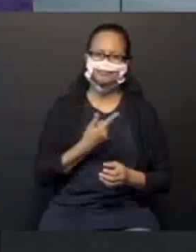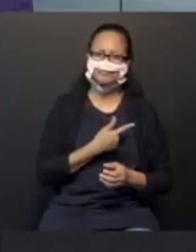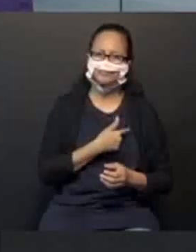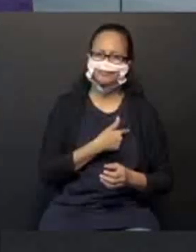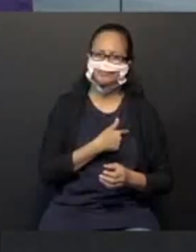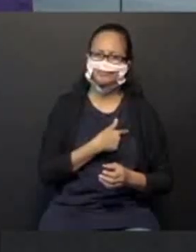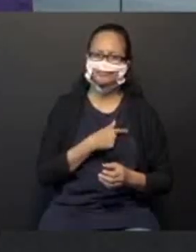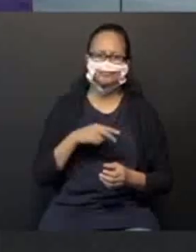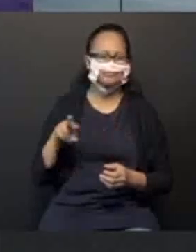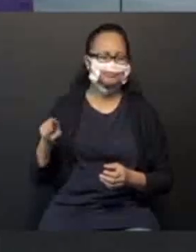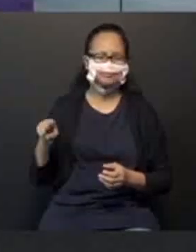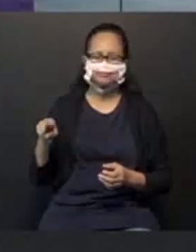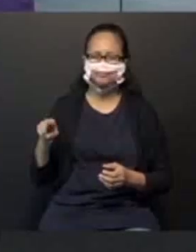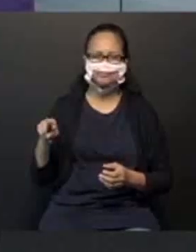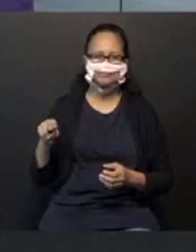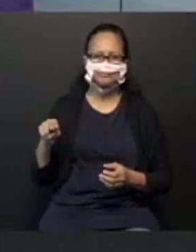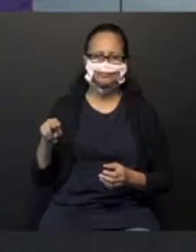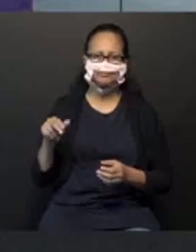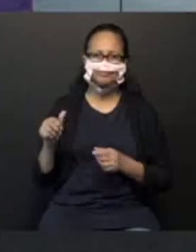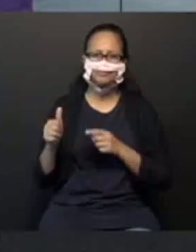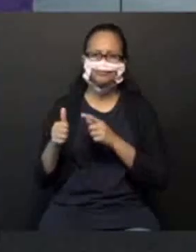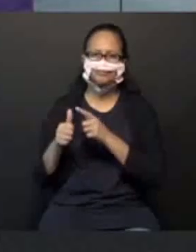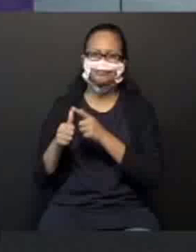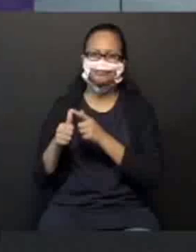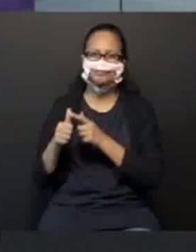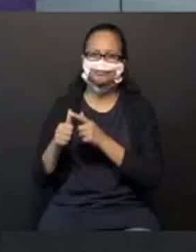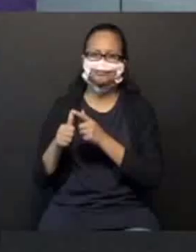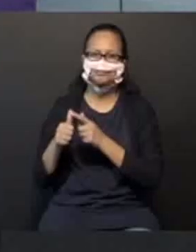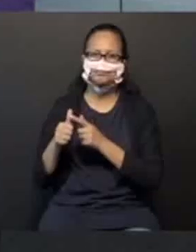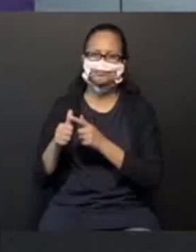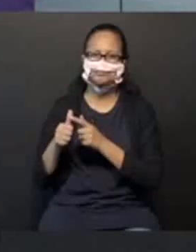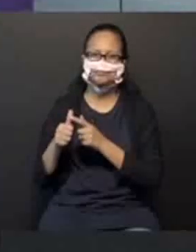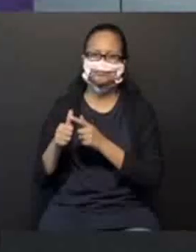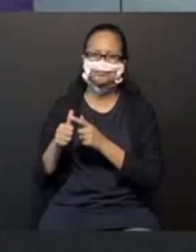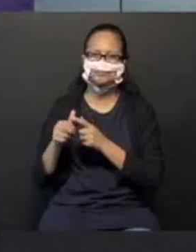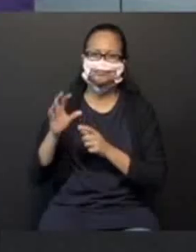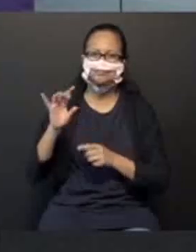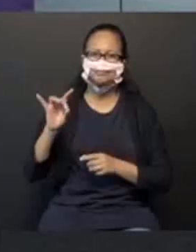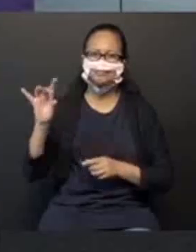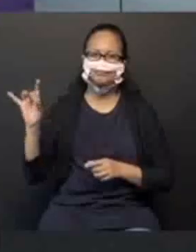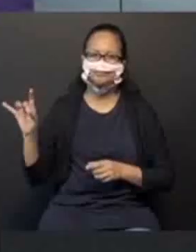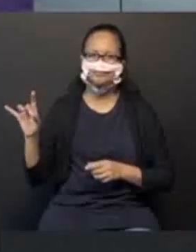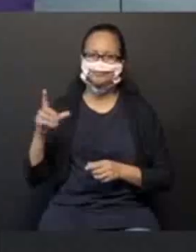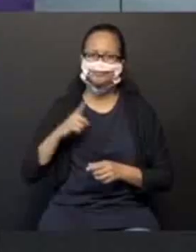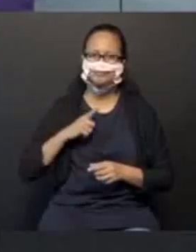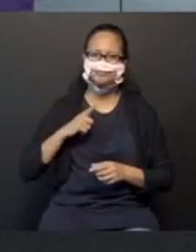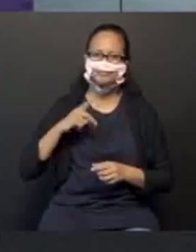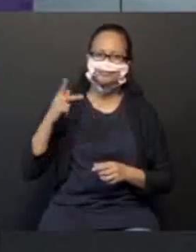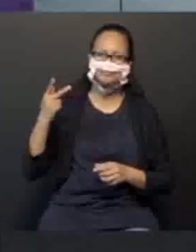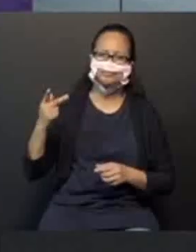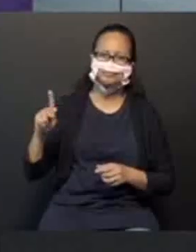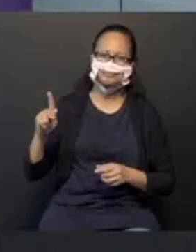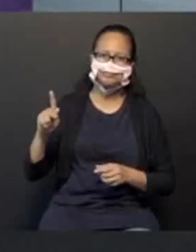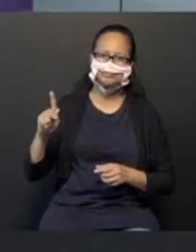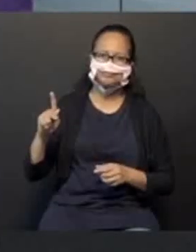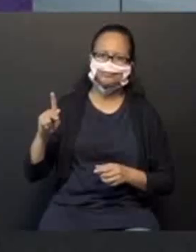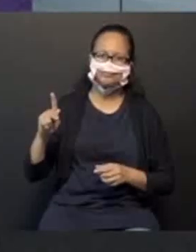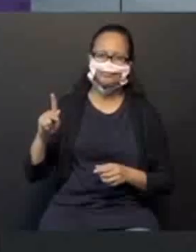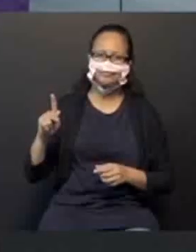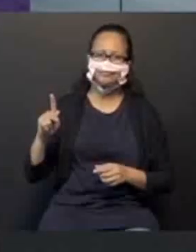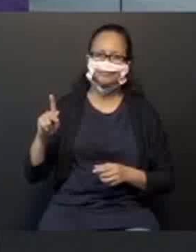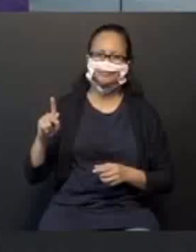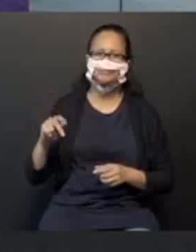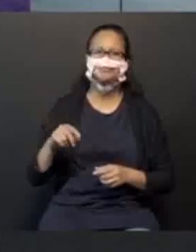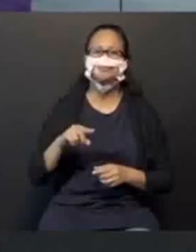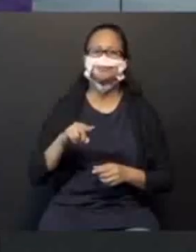a nossa digital. E olha que perfeição. Cada um tem a sua. A minha não é igual a de vocês.